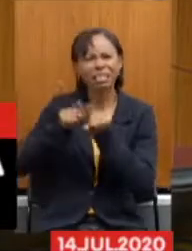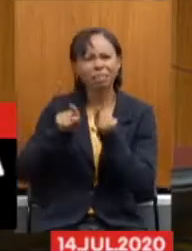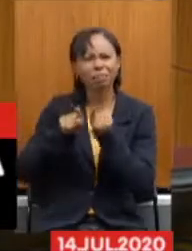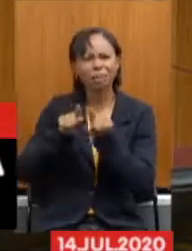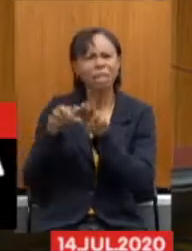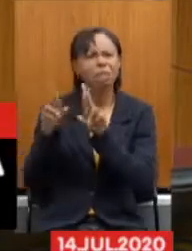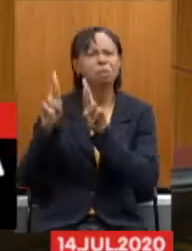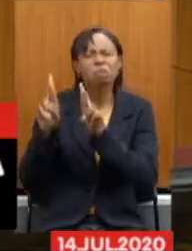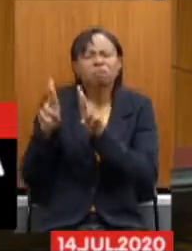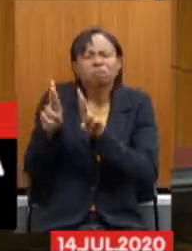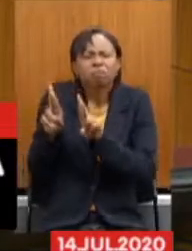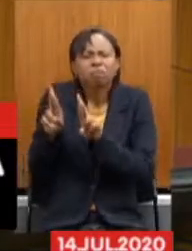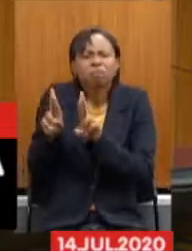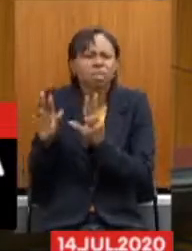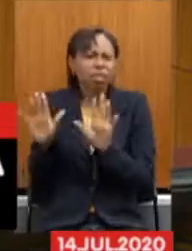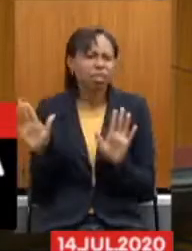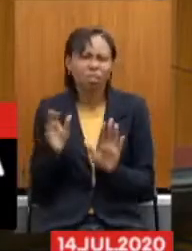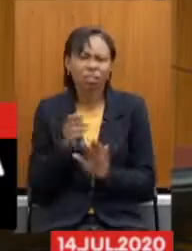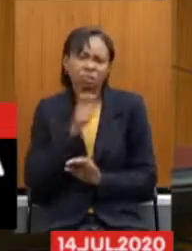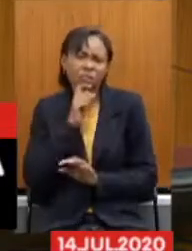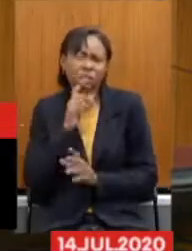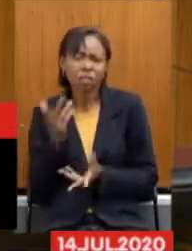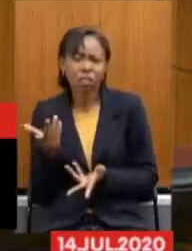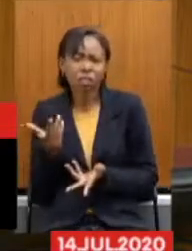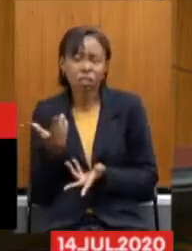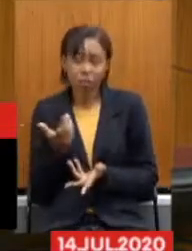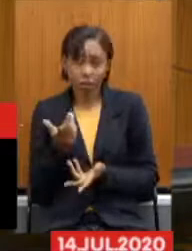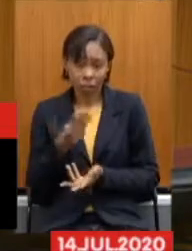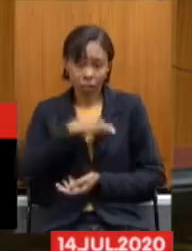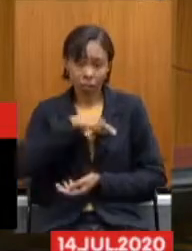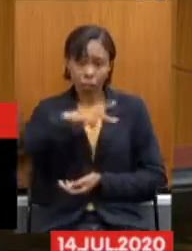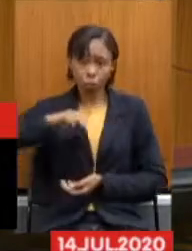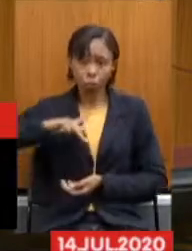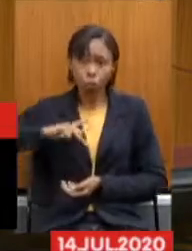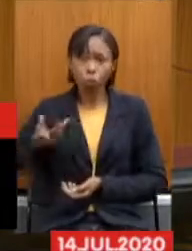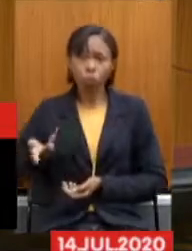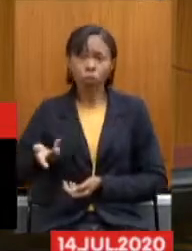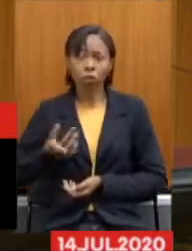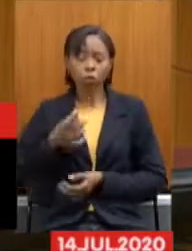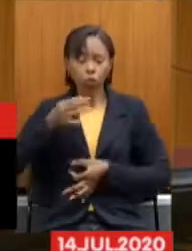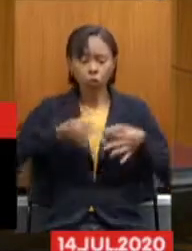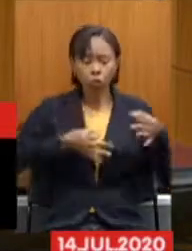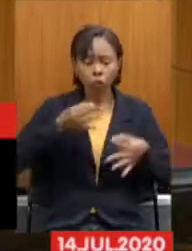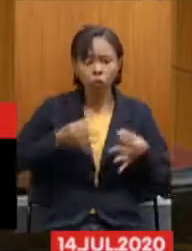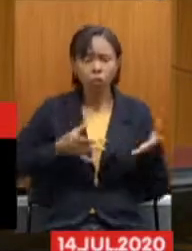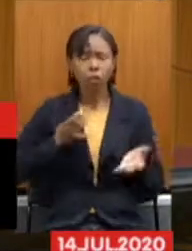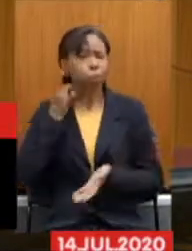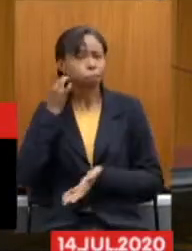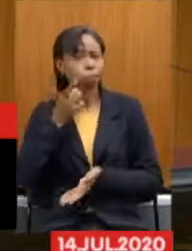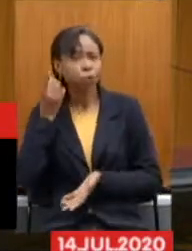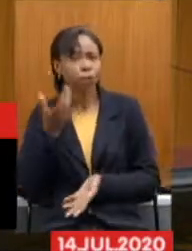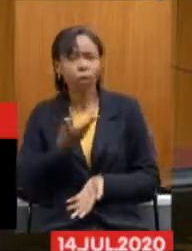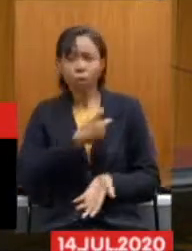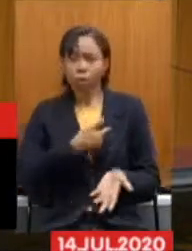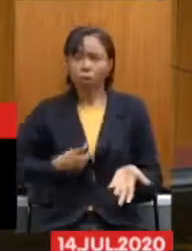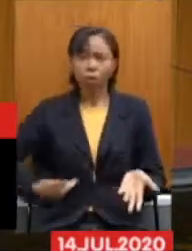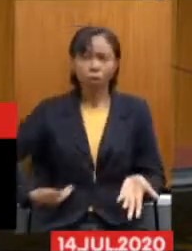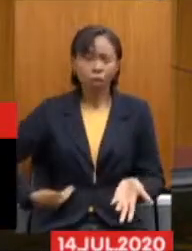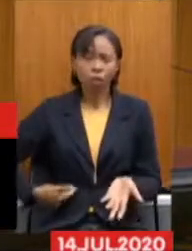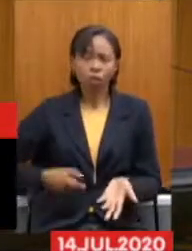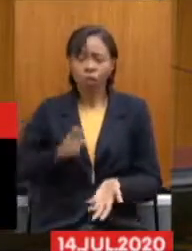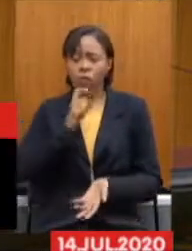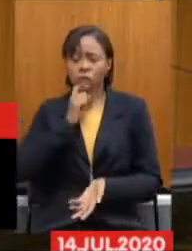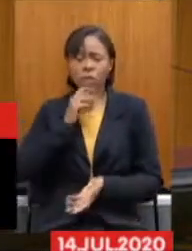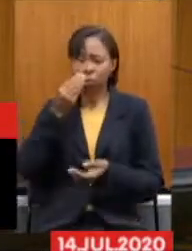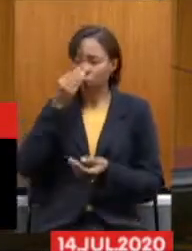porque quando o Ministério Público, a Justiça e os deputados e os próprios governantes não se manifestam,